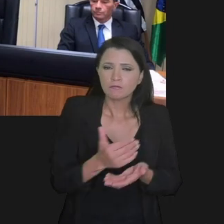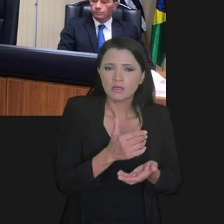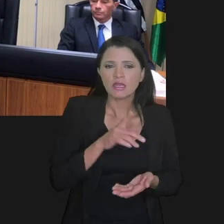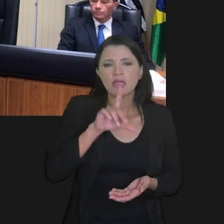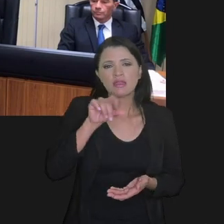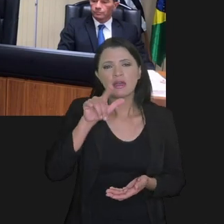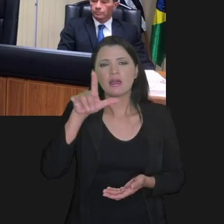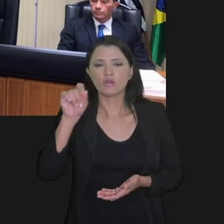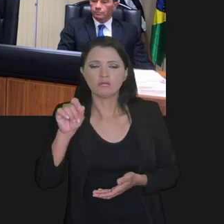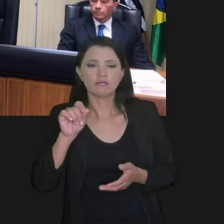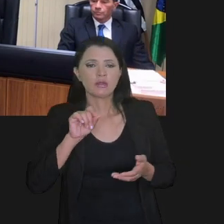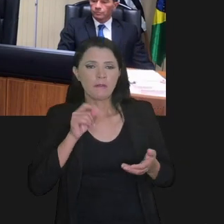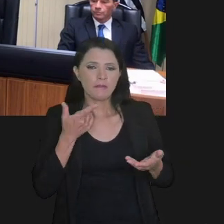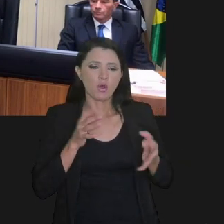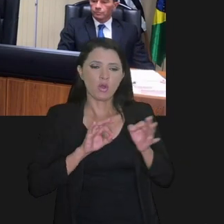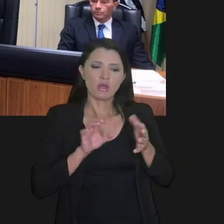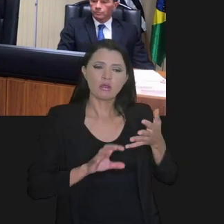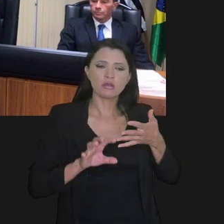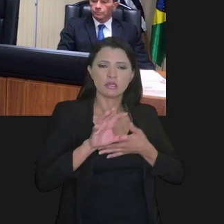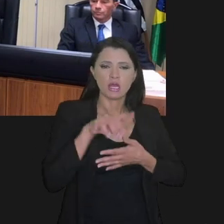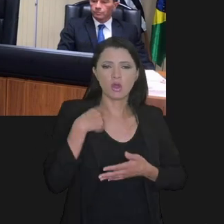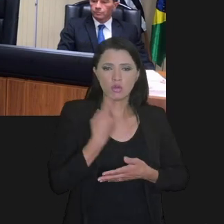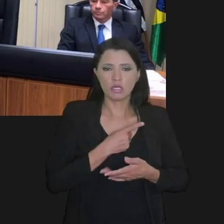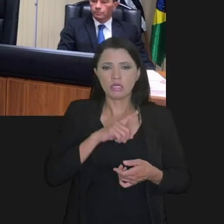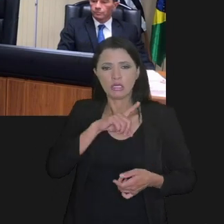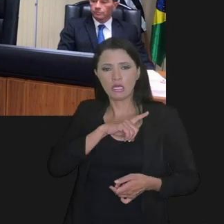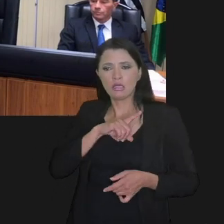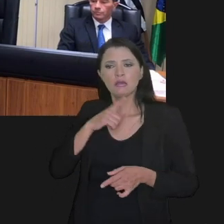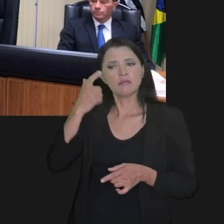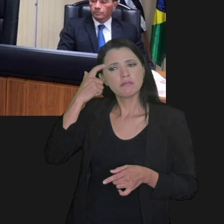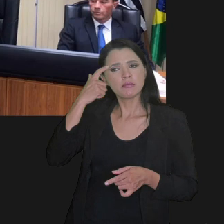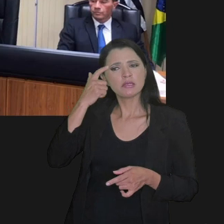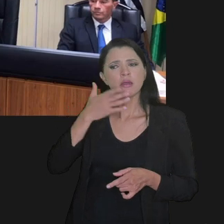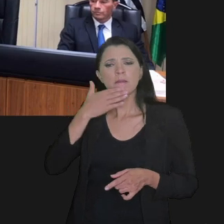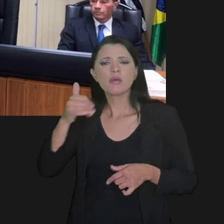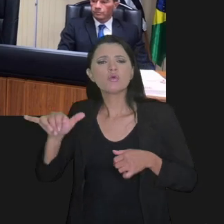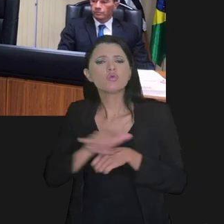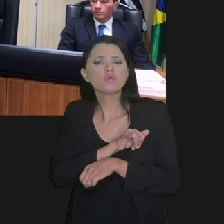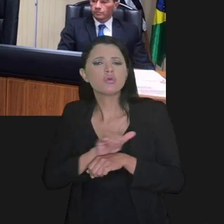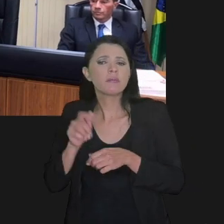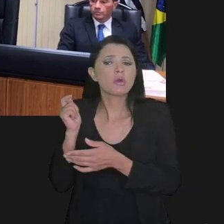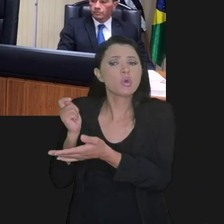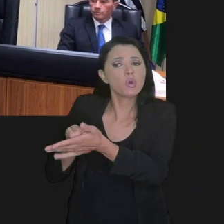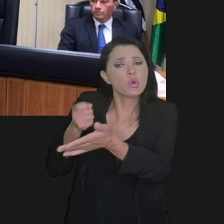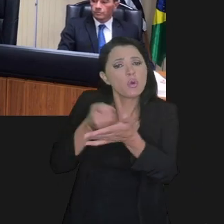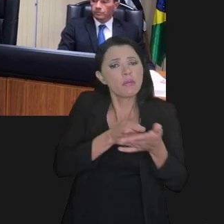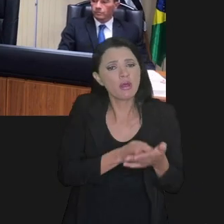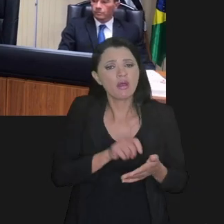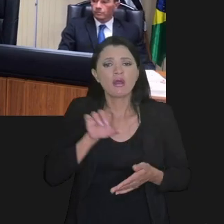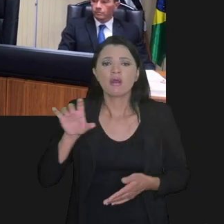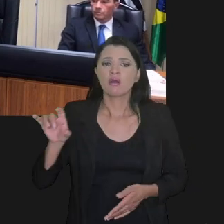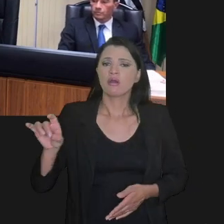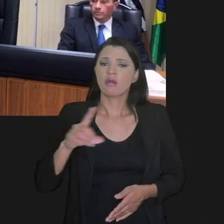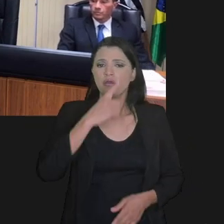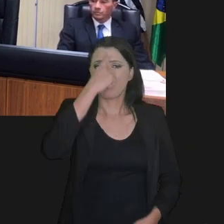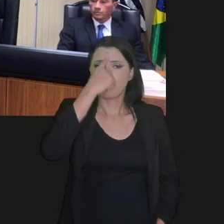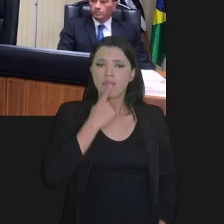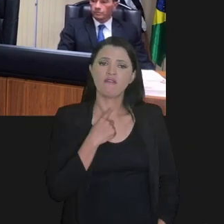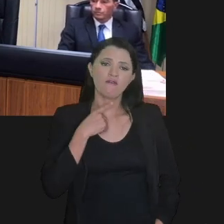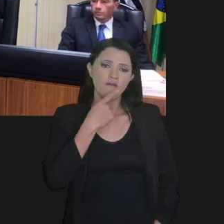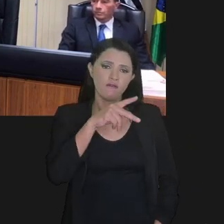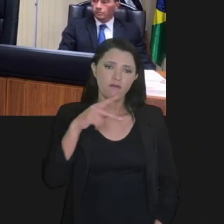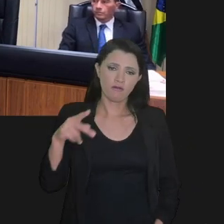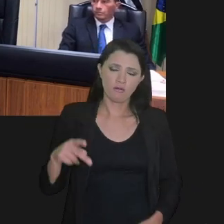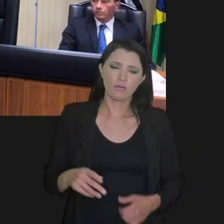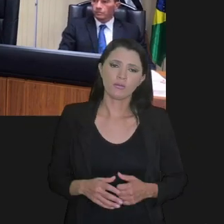desses dados, seja para classificar o nosso estoque, seja para pensar as melhores estratégias de cobrança para cada